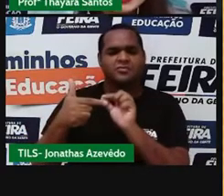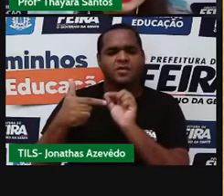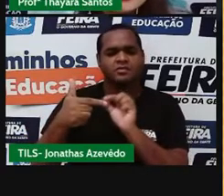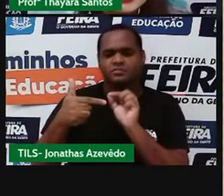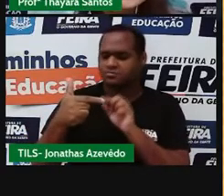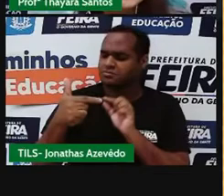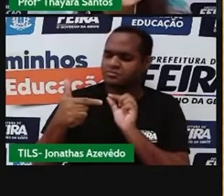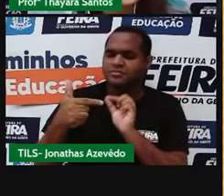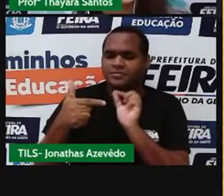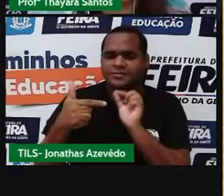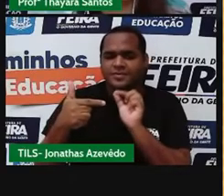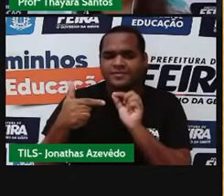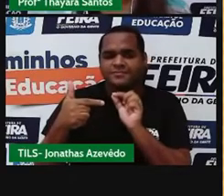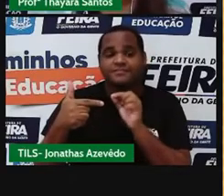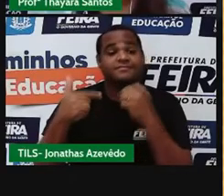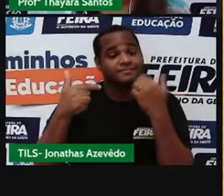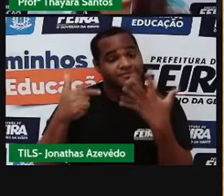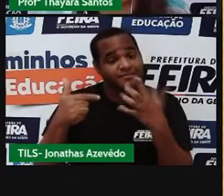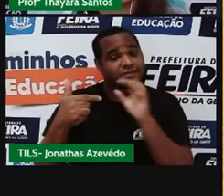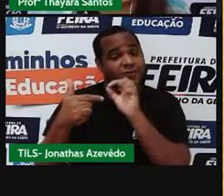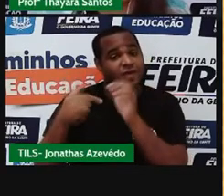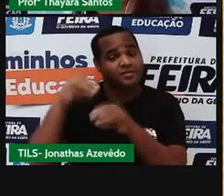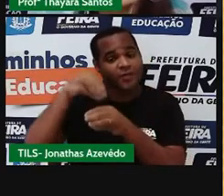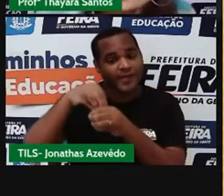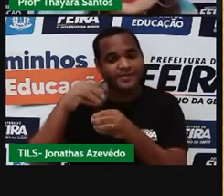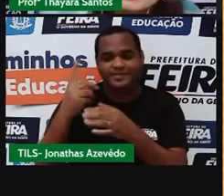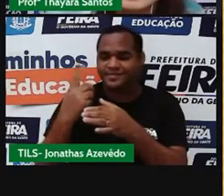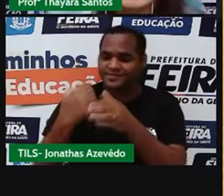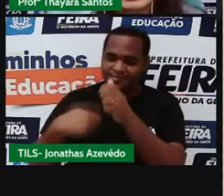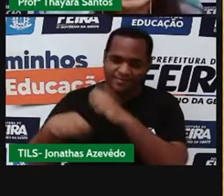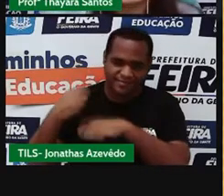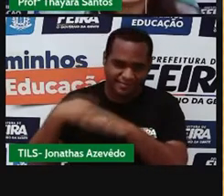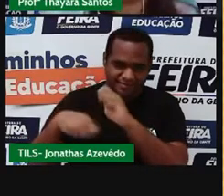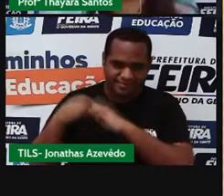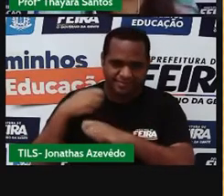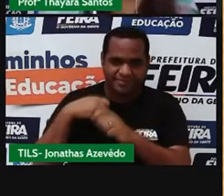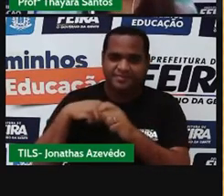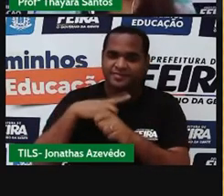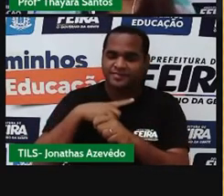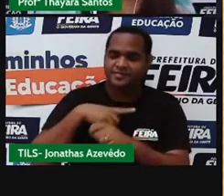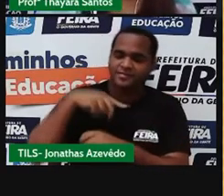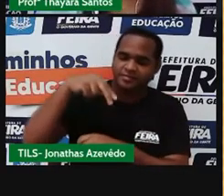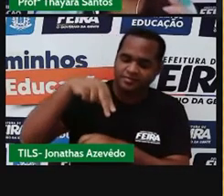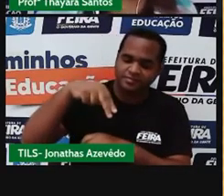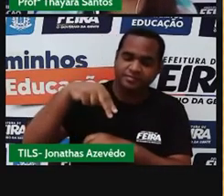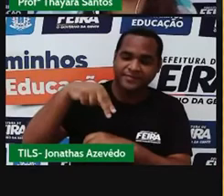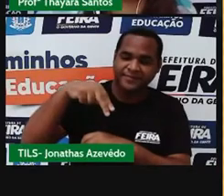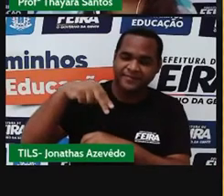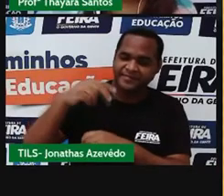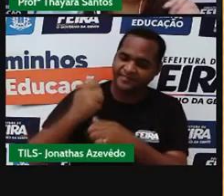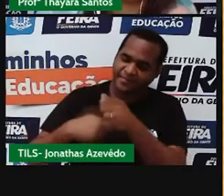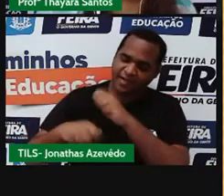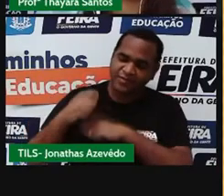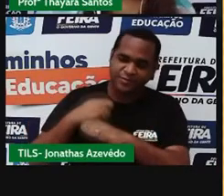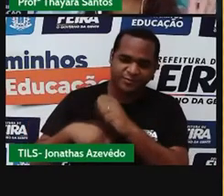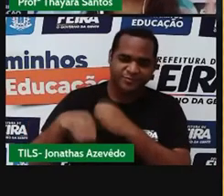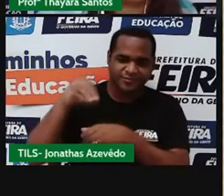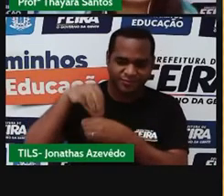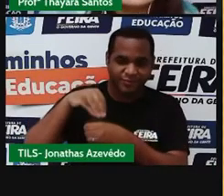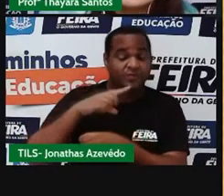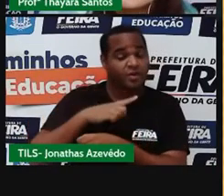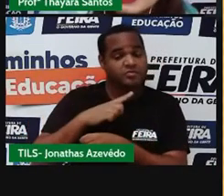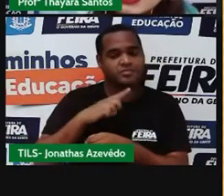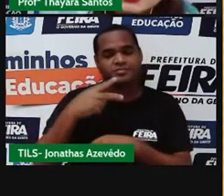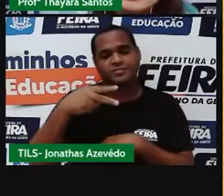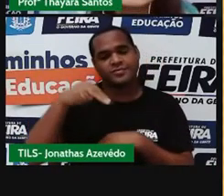2 que está aqui embaixo está indicando que tem dois átomos do N, que é o nitrogênio. Então, como tem só dois átomos do